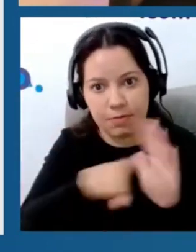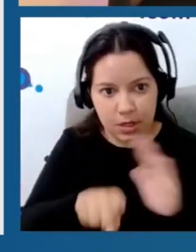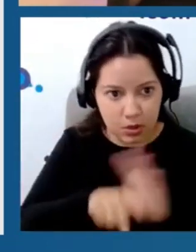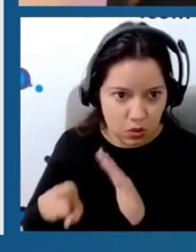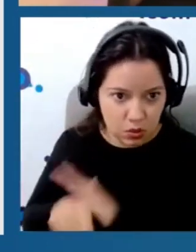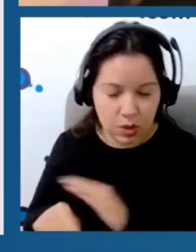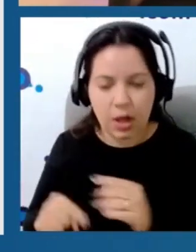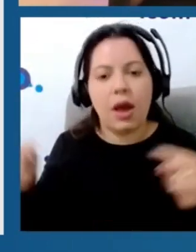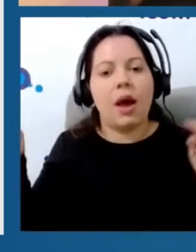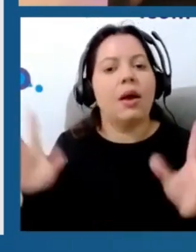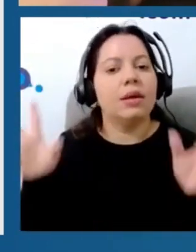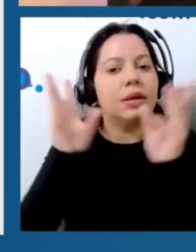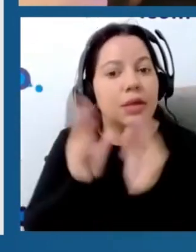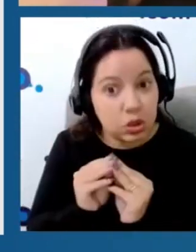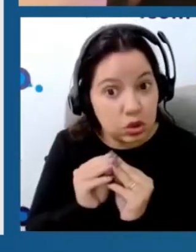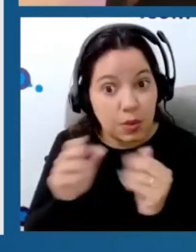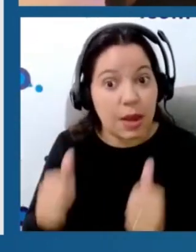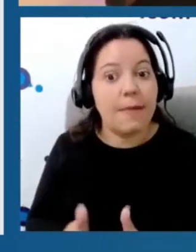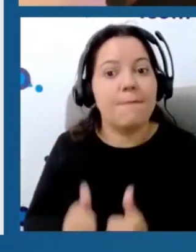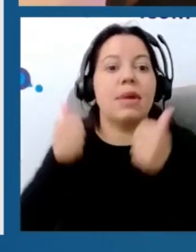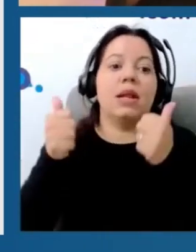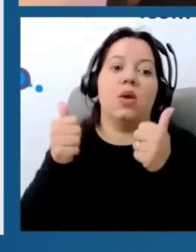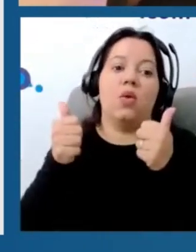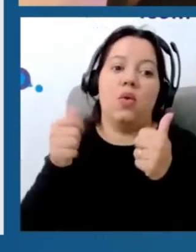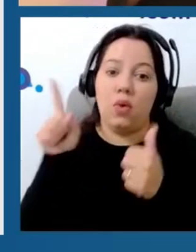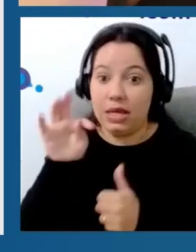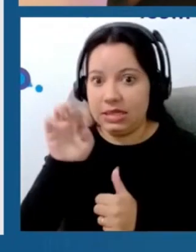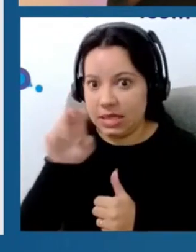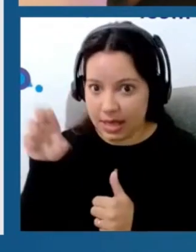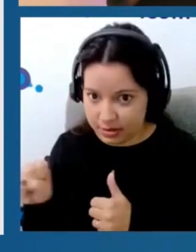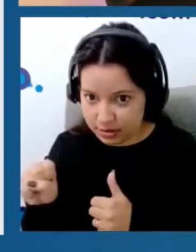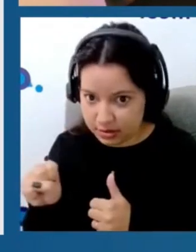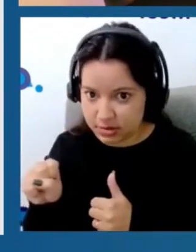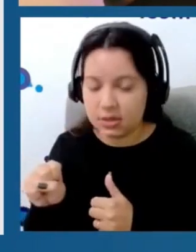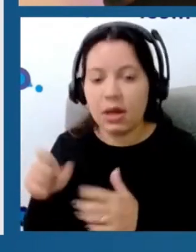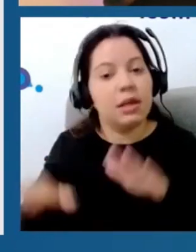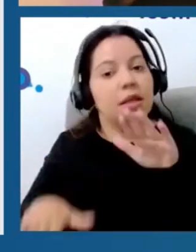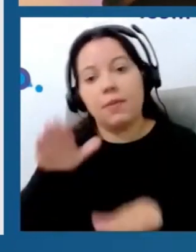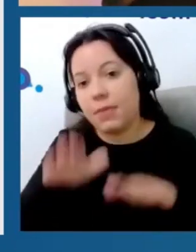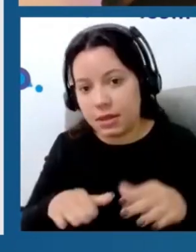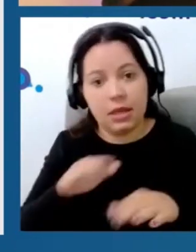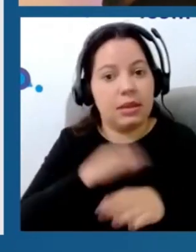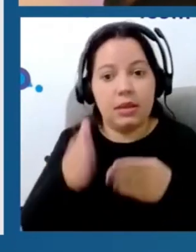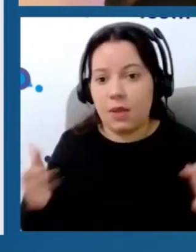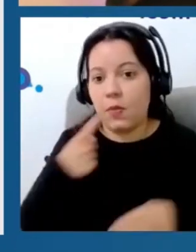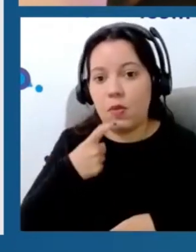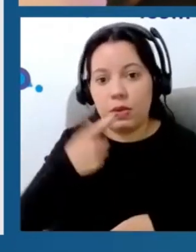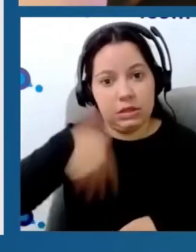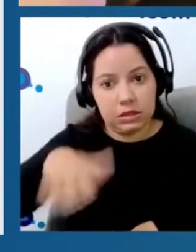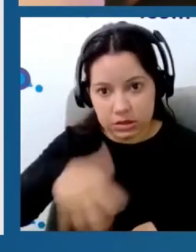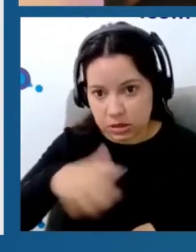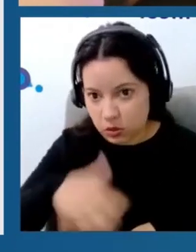apresentaram um efeito melhor do que o placebo, independentemente do tempo de menstruação, que ambas também apresentaram